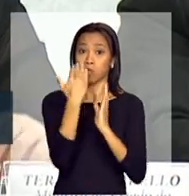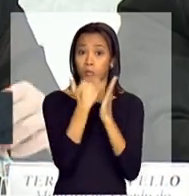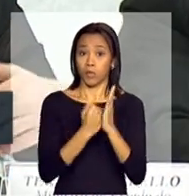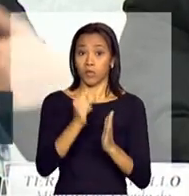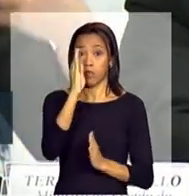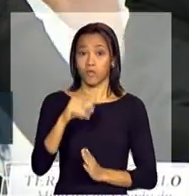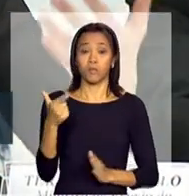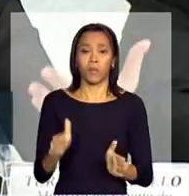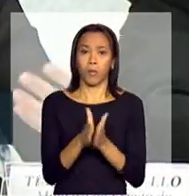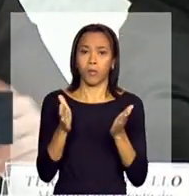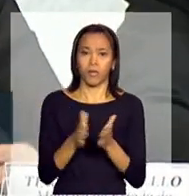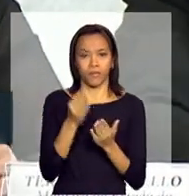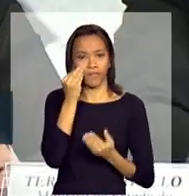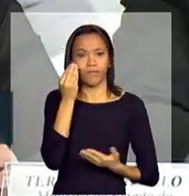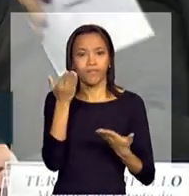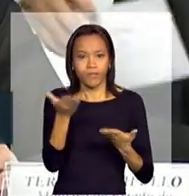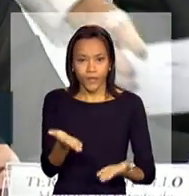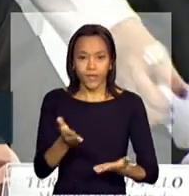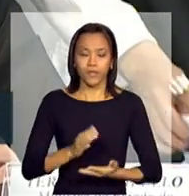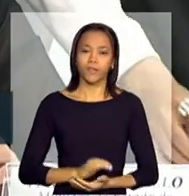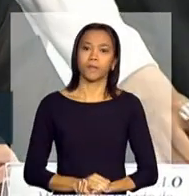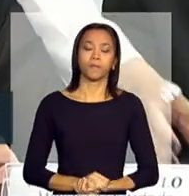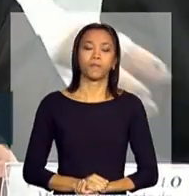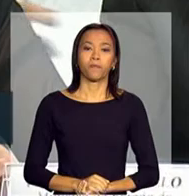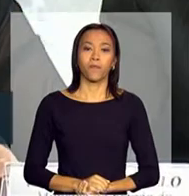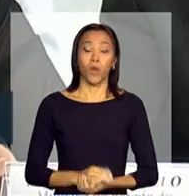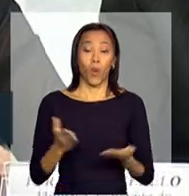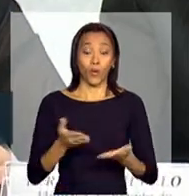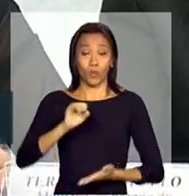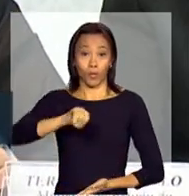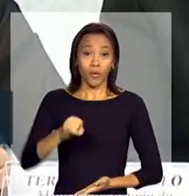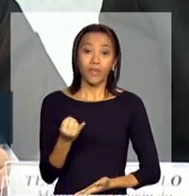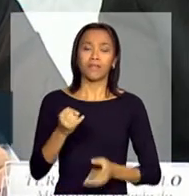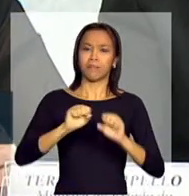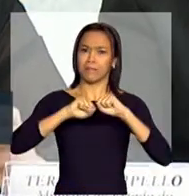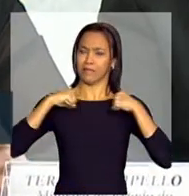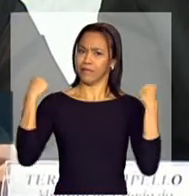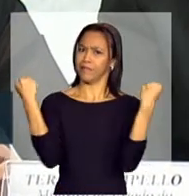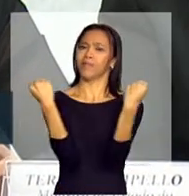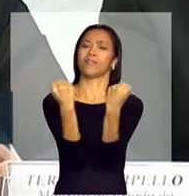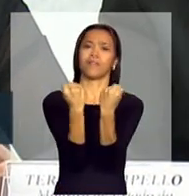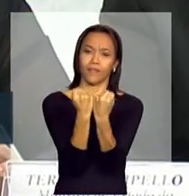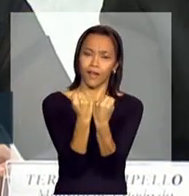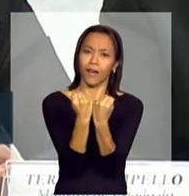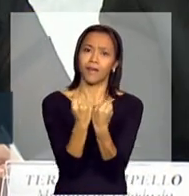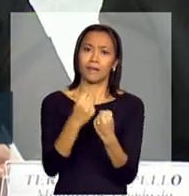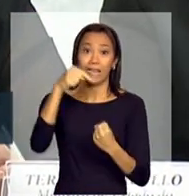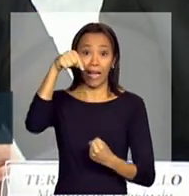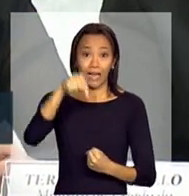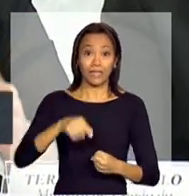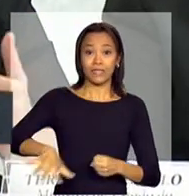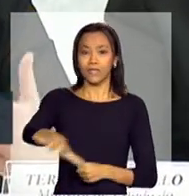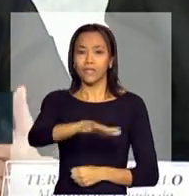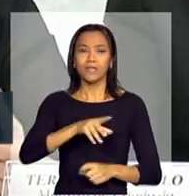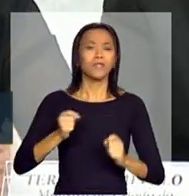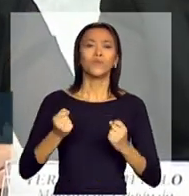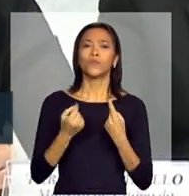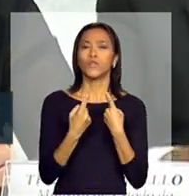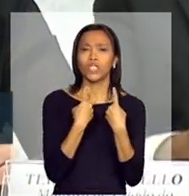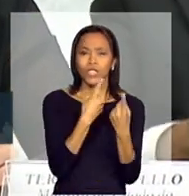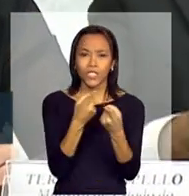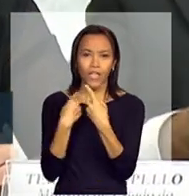Sem Miséria. Acompanhe. Tivemos uma oportunidade de fazer um seminário grande também dentro desse ambiente de diálogos